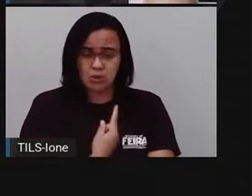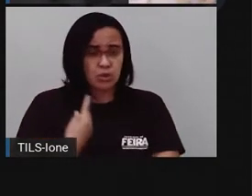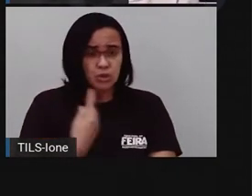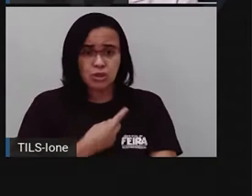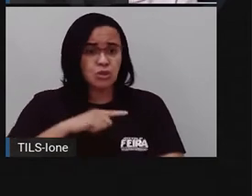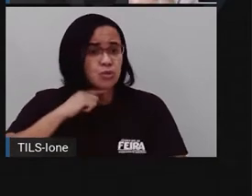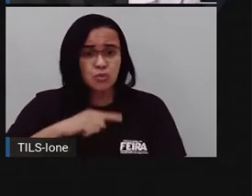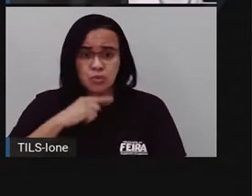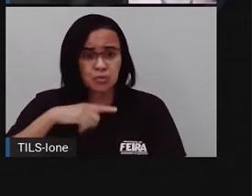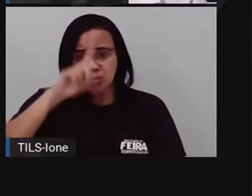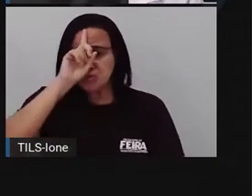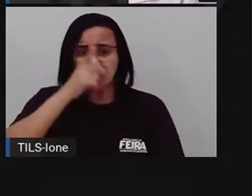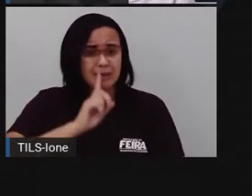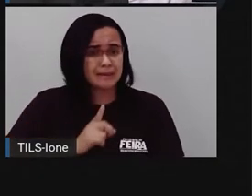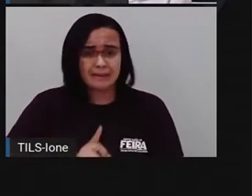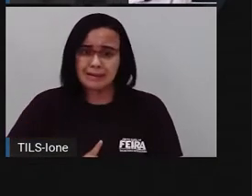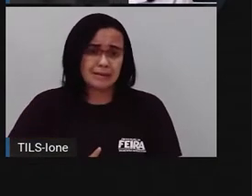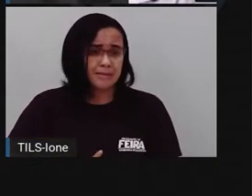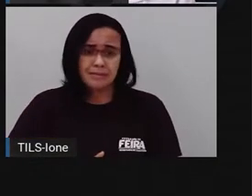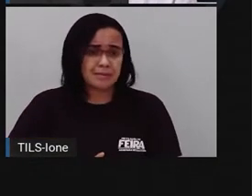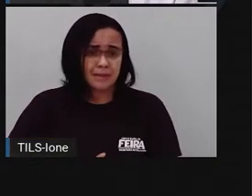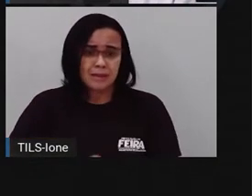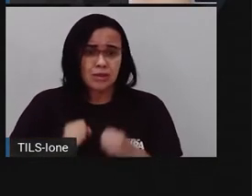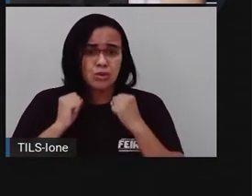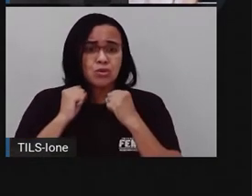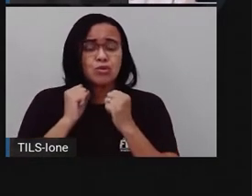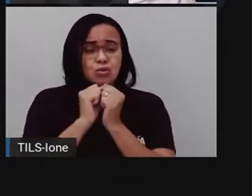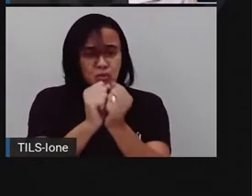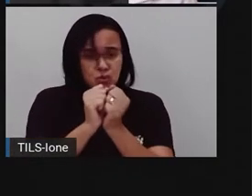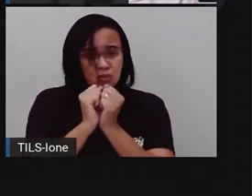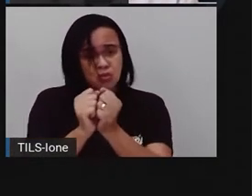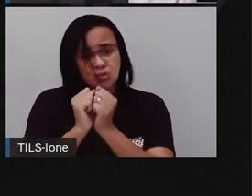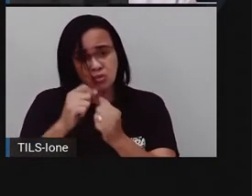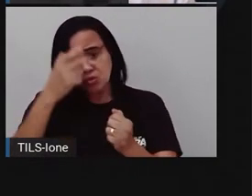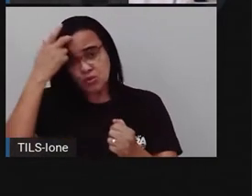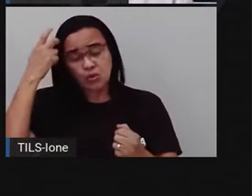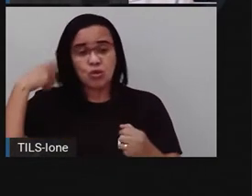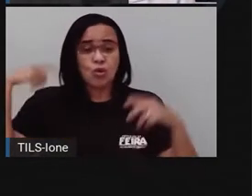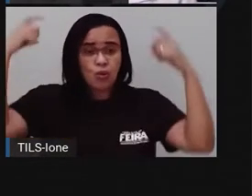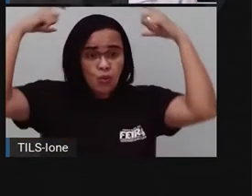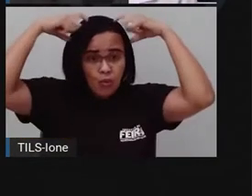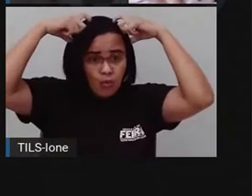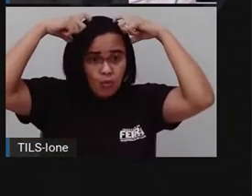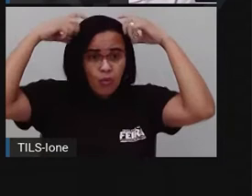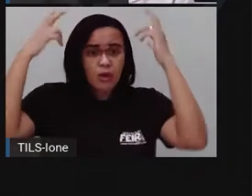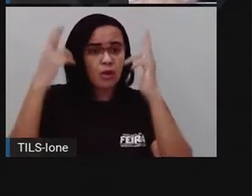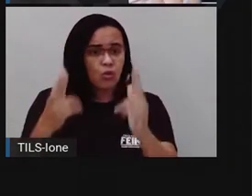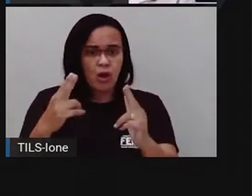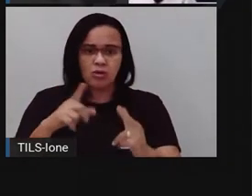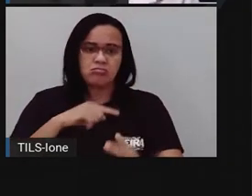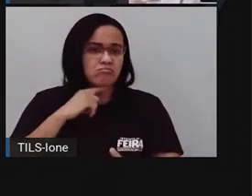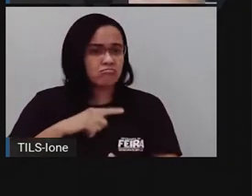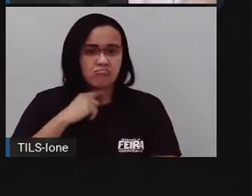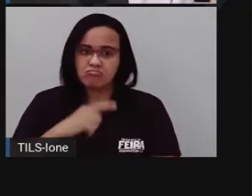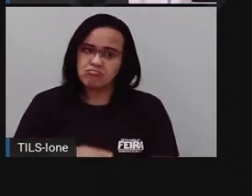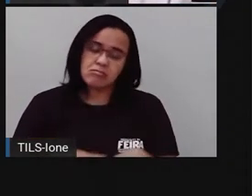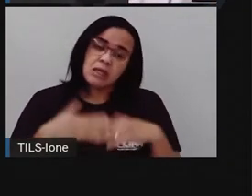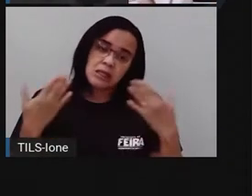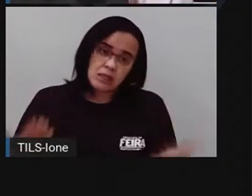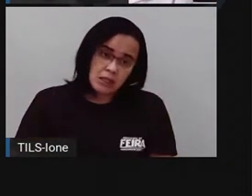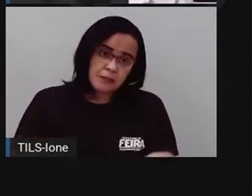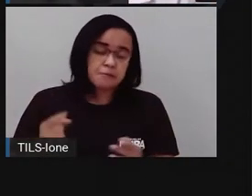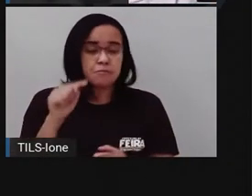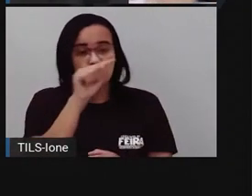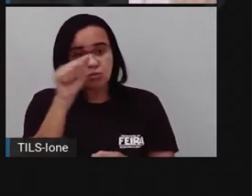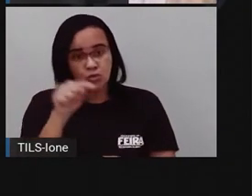Ele não sabe mais conviver com outros ursos. Então, o zoológico... A princípio, zoológico serve para isso. Os parques,